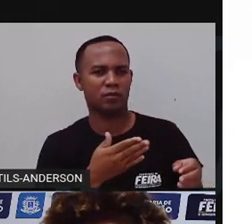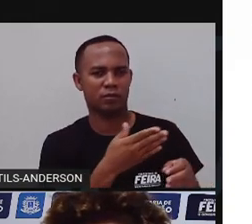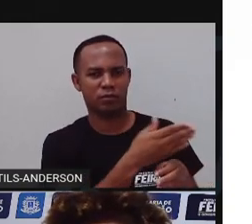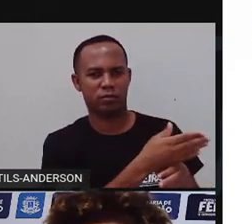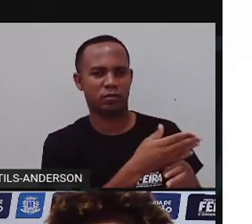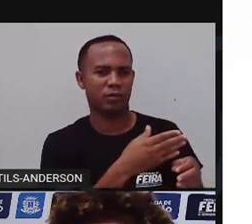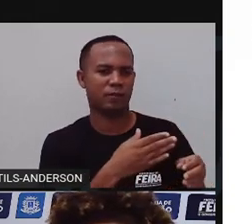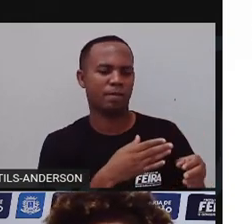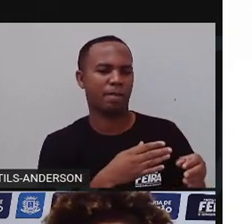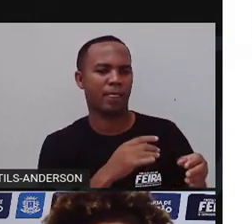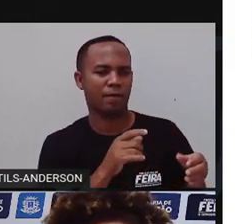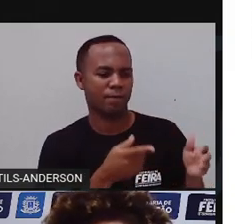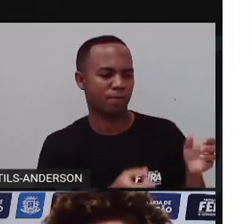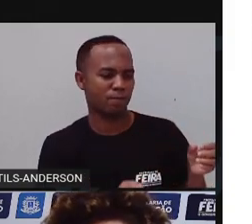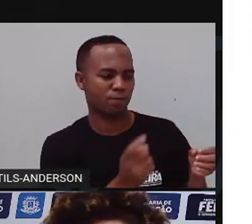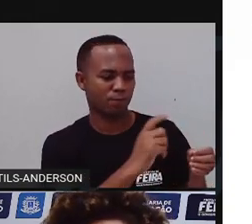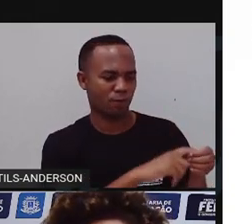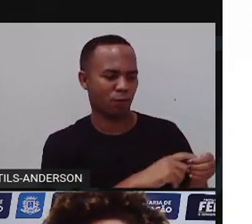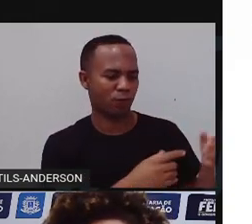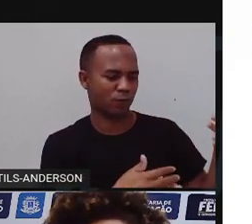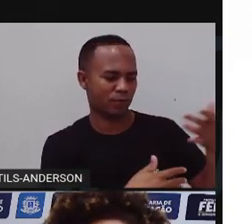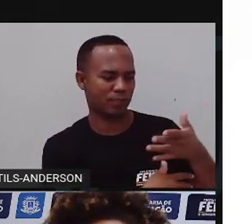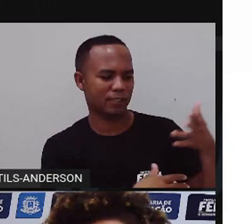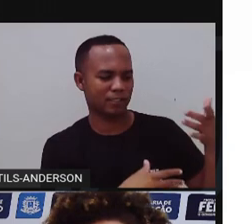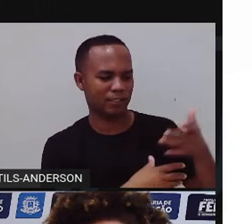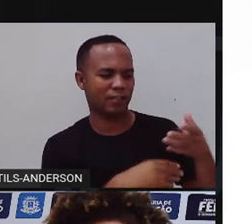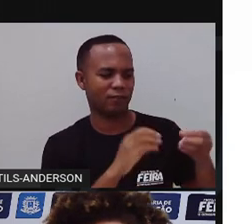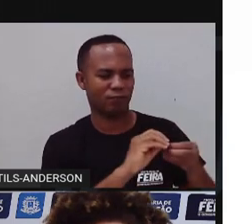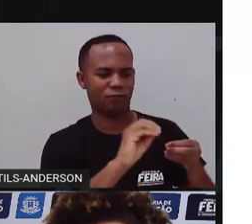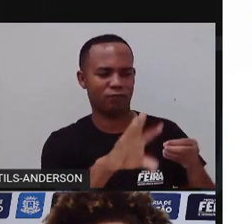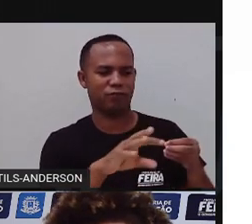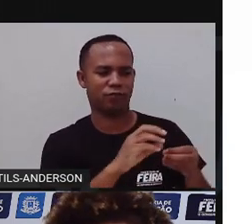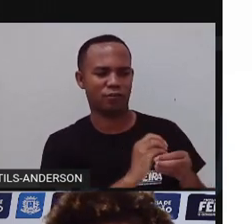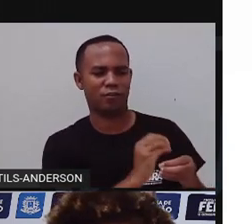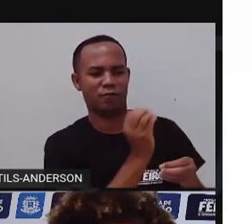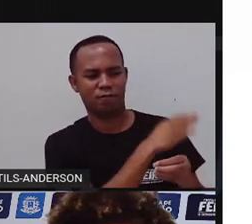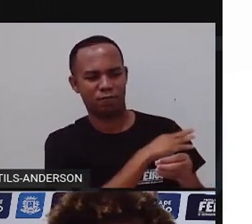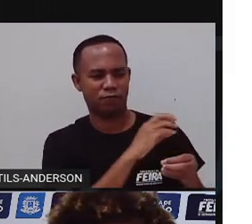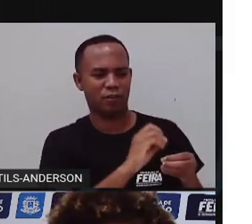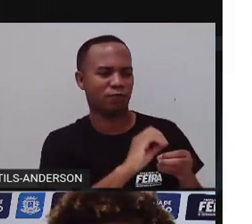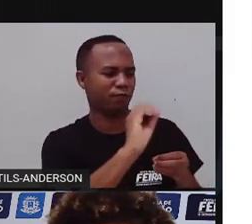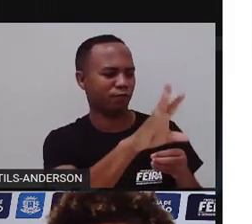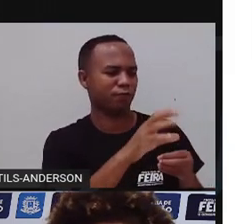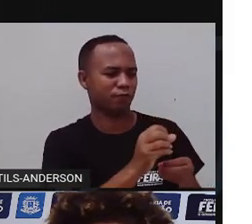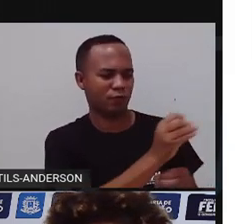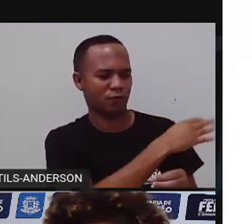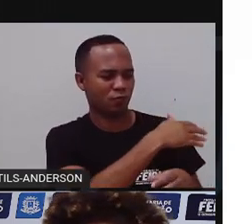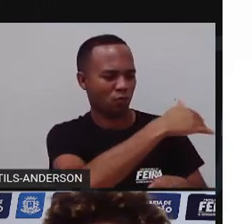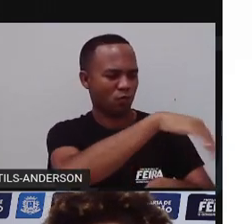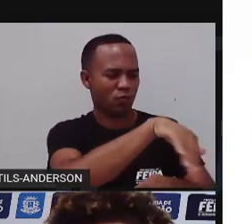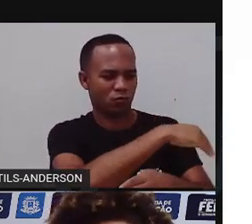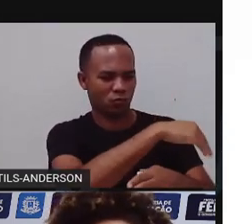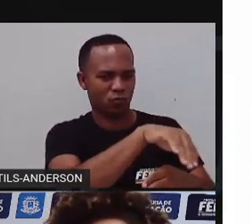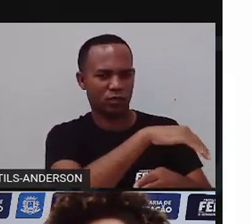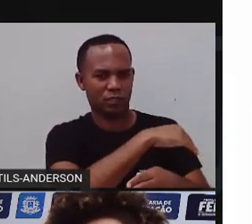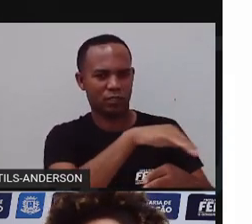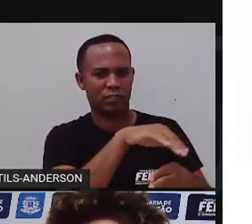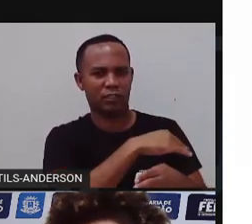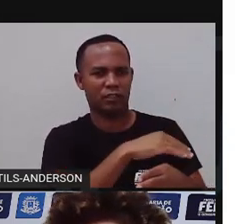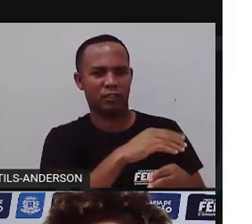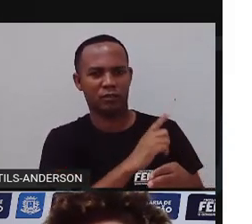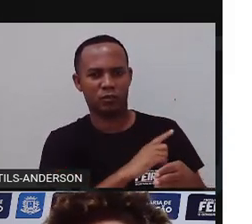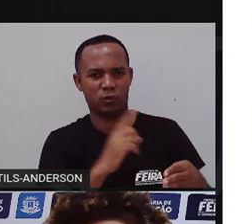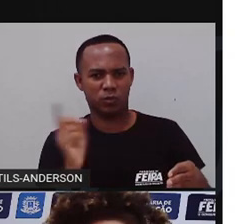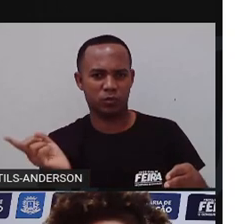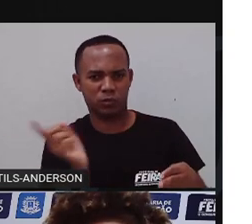caminhão. Ele voltou para a cidade e começou a jogar o lixo do caminhão pelas ruas. E voltava toda hora